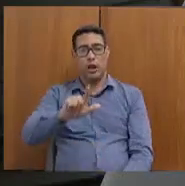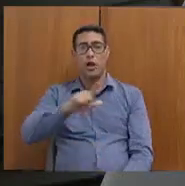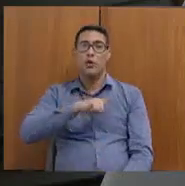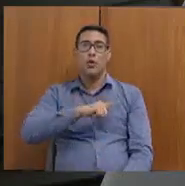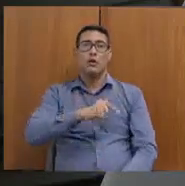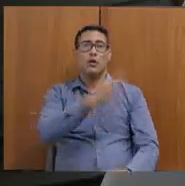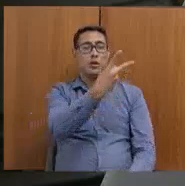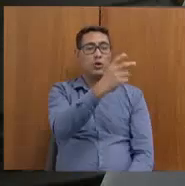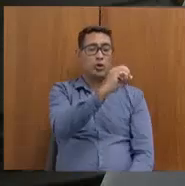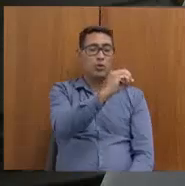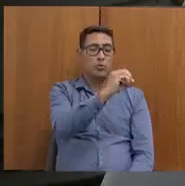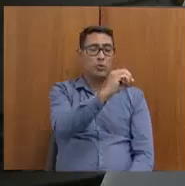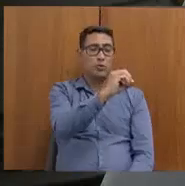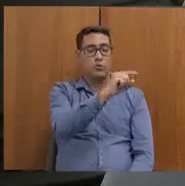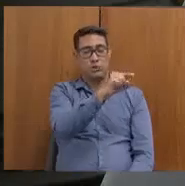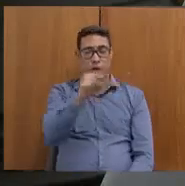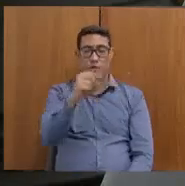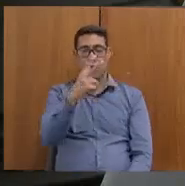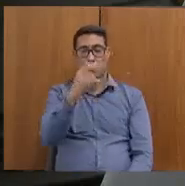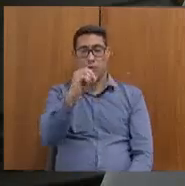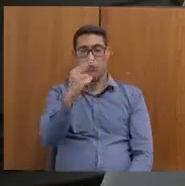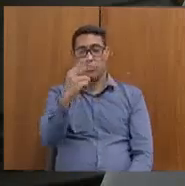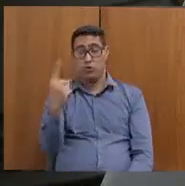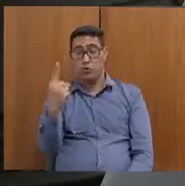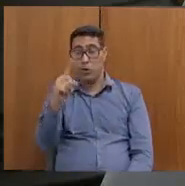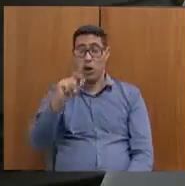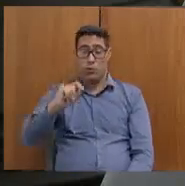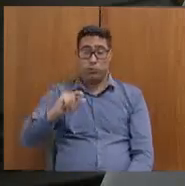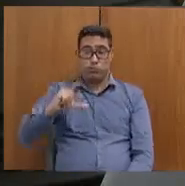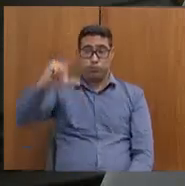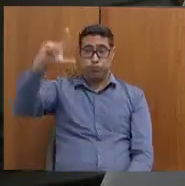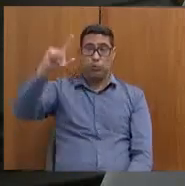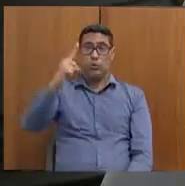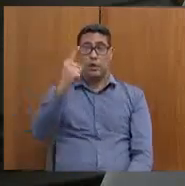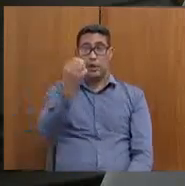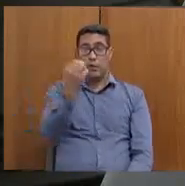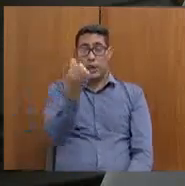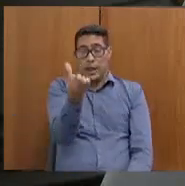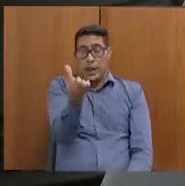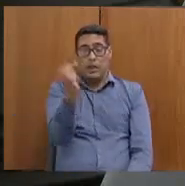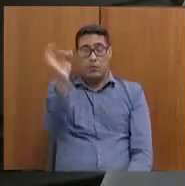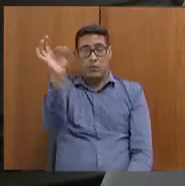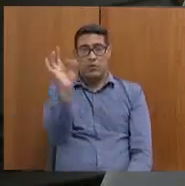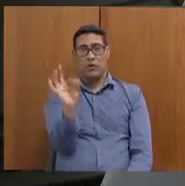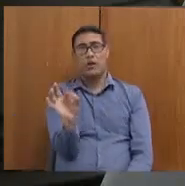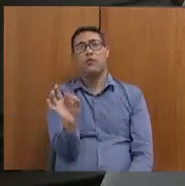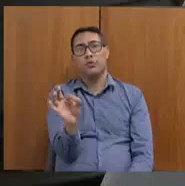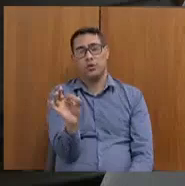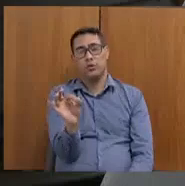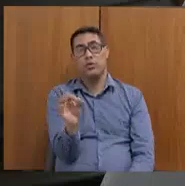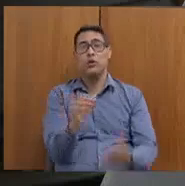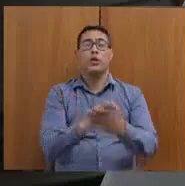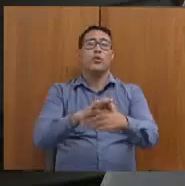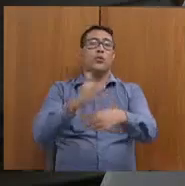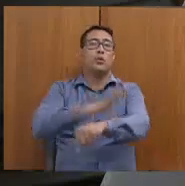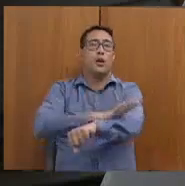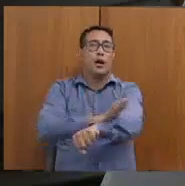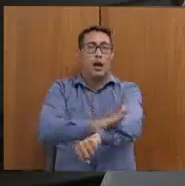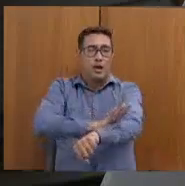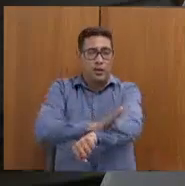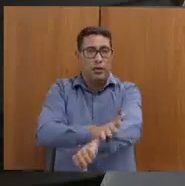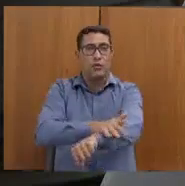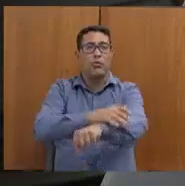2020 e 2021, os casos aumentaram 106%. Os casos de racismo no futebol brasileiro